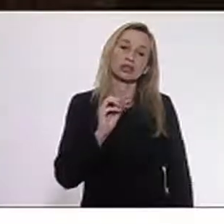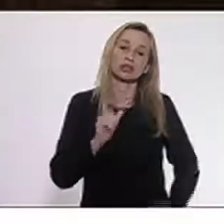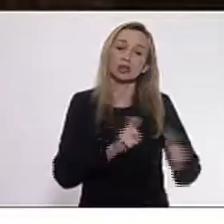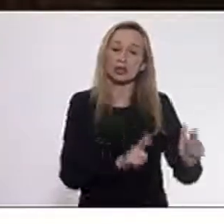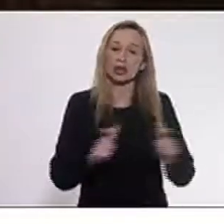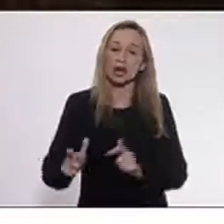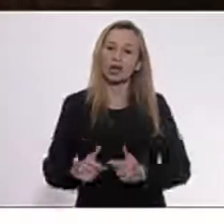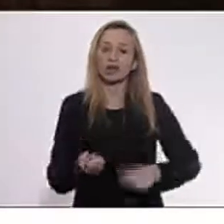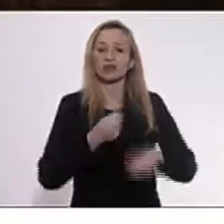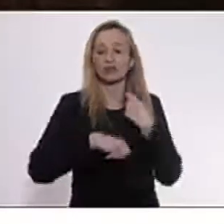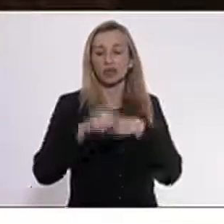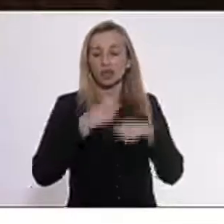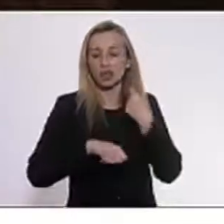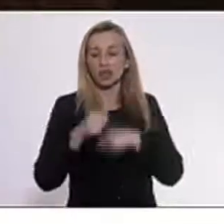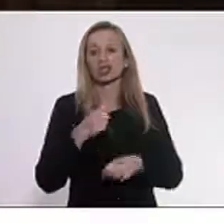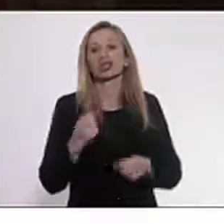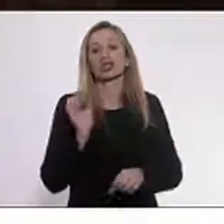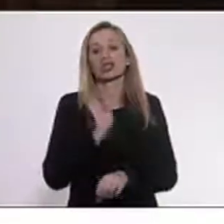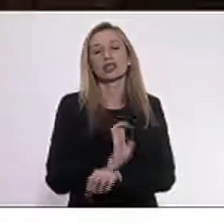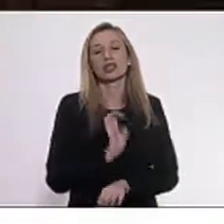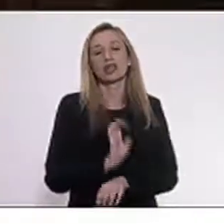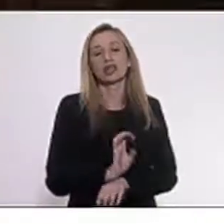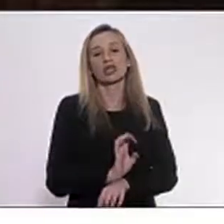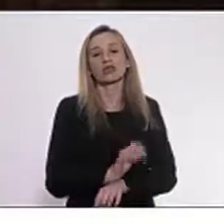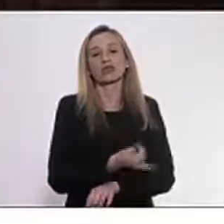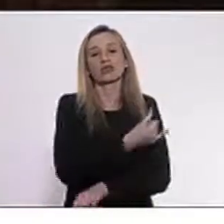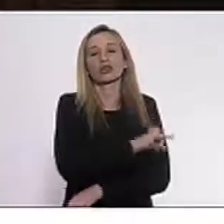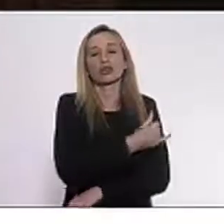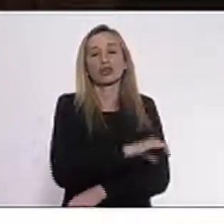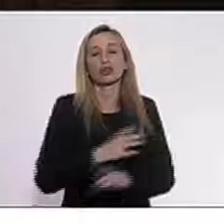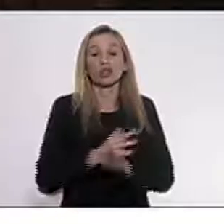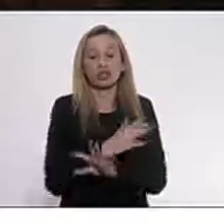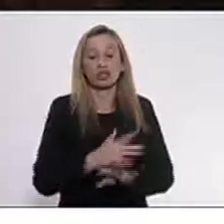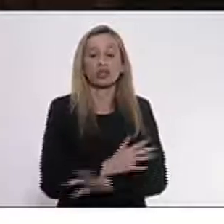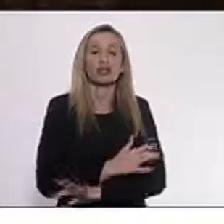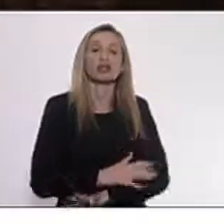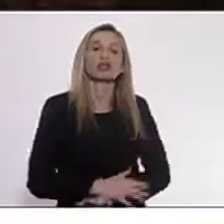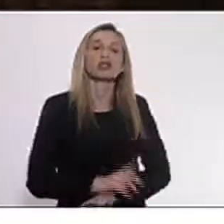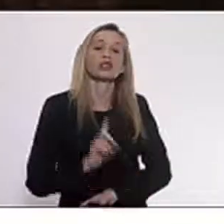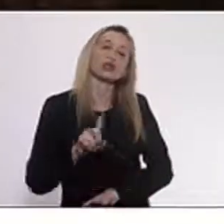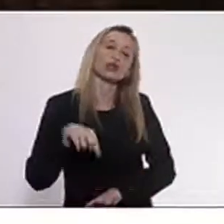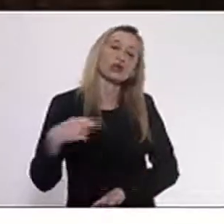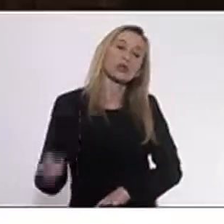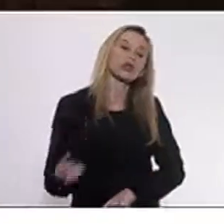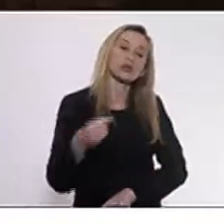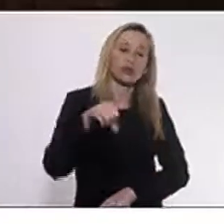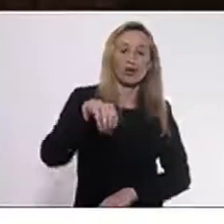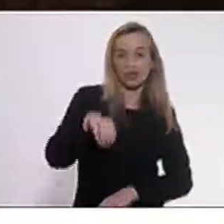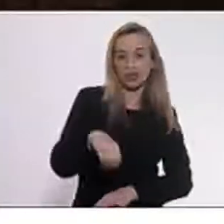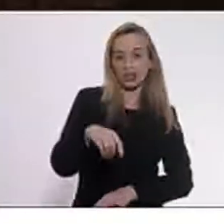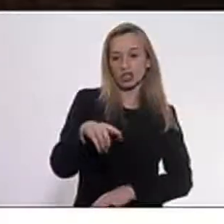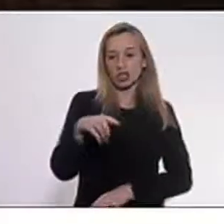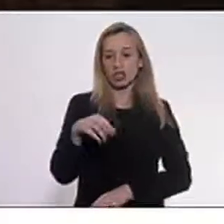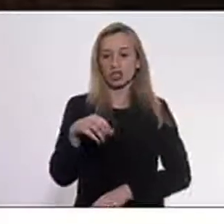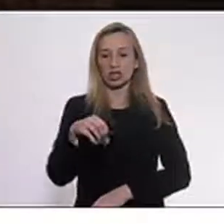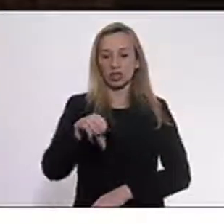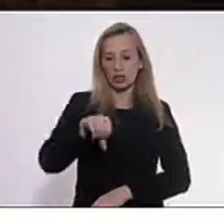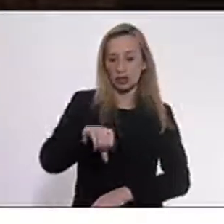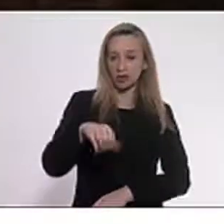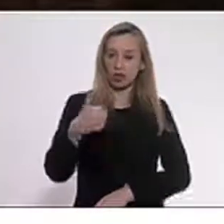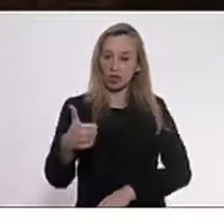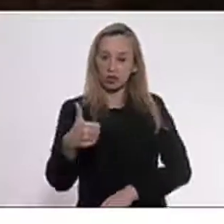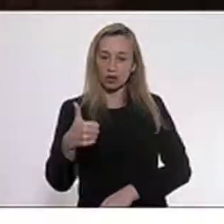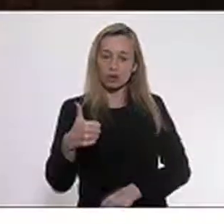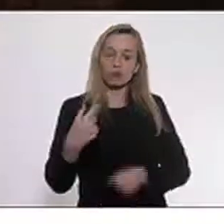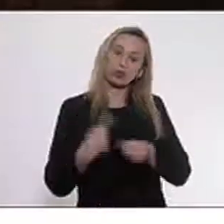administrativas da cidade do Rio de Janeiro e para os outros 91 municípios com